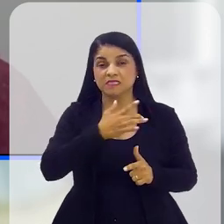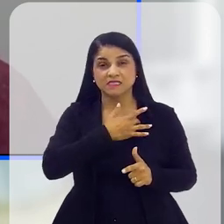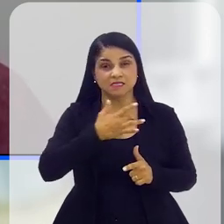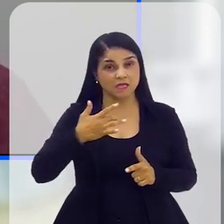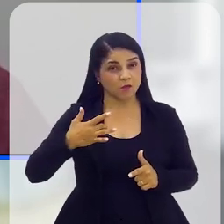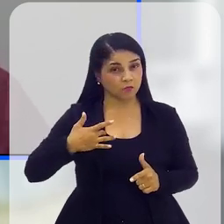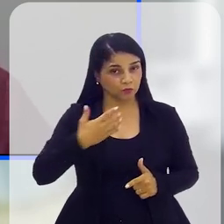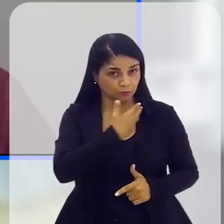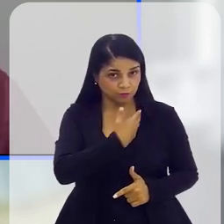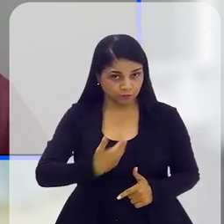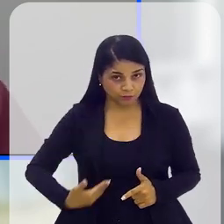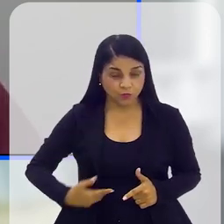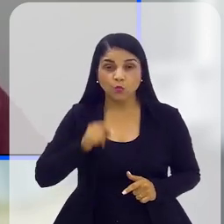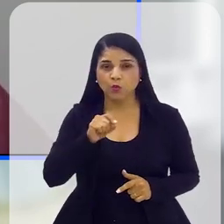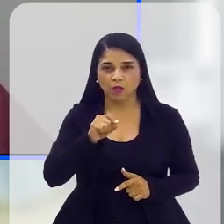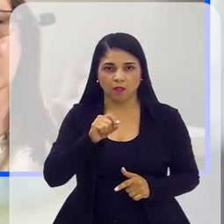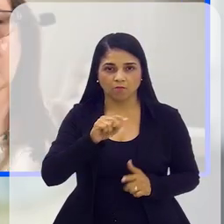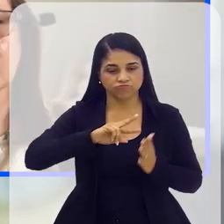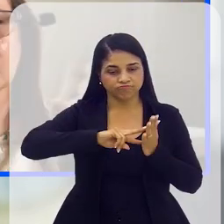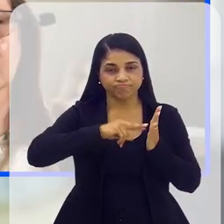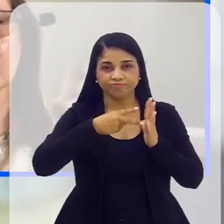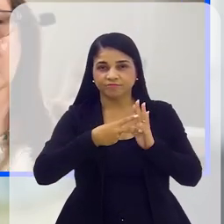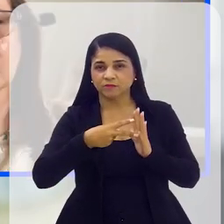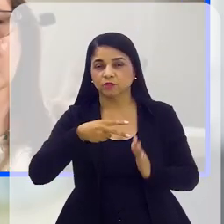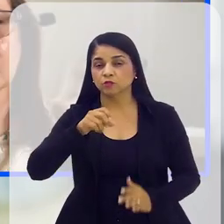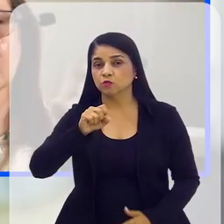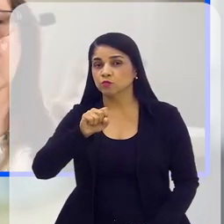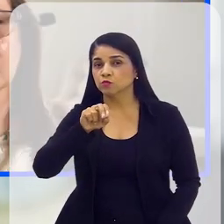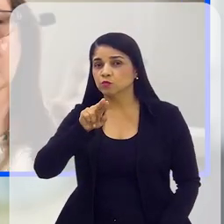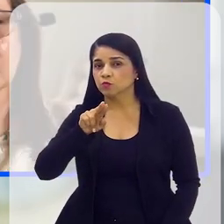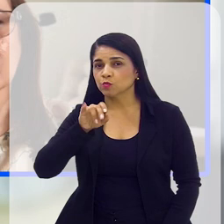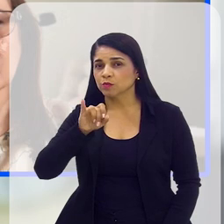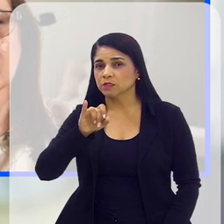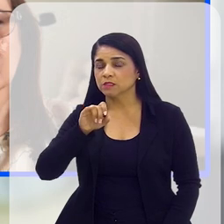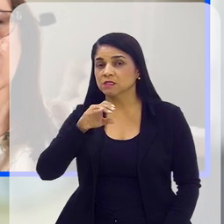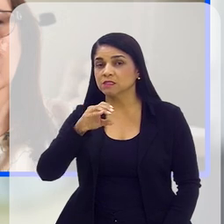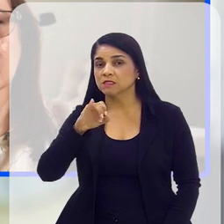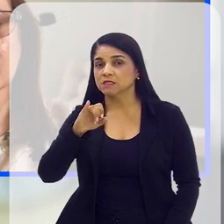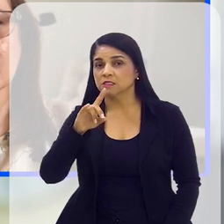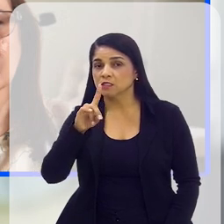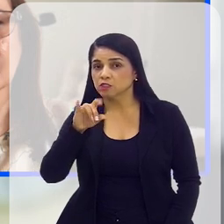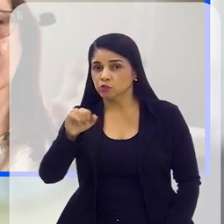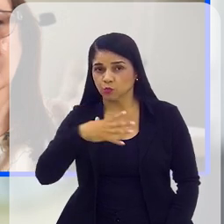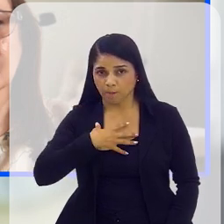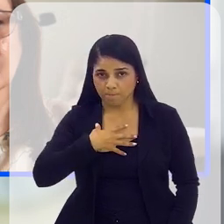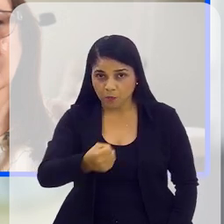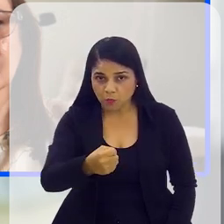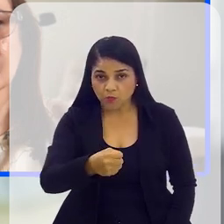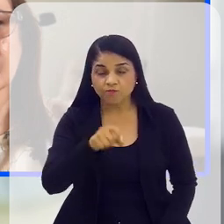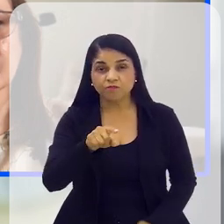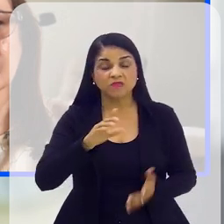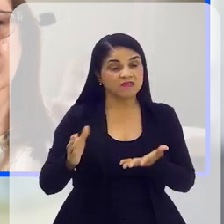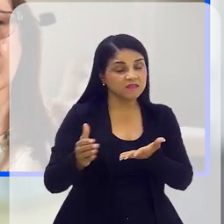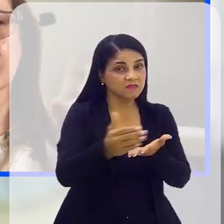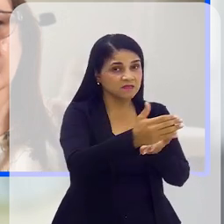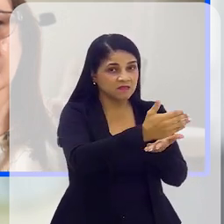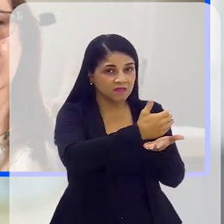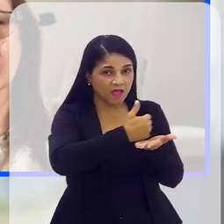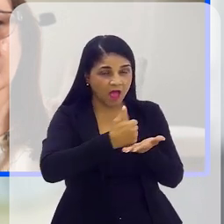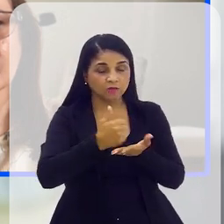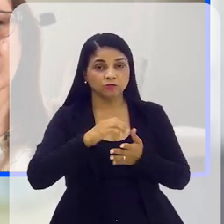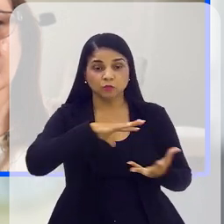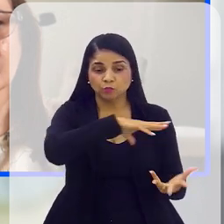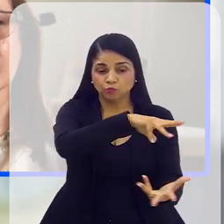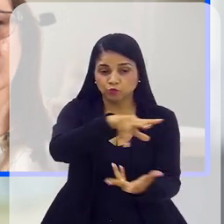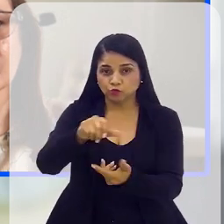que é o suicídio. Se vocês porem até os dados que nós temos da Organização Mundial de Saúde,